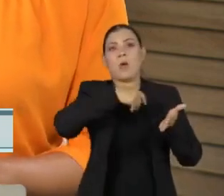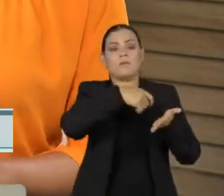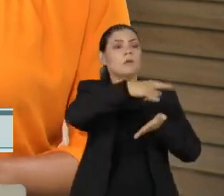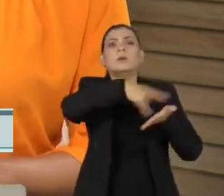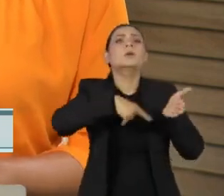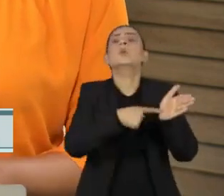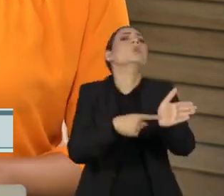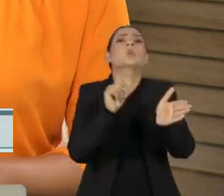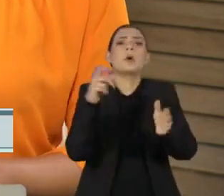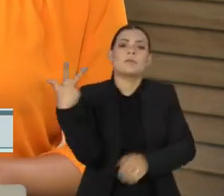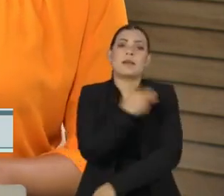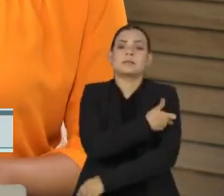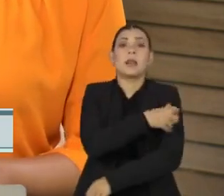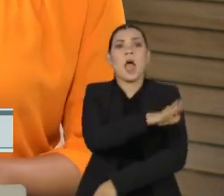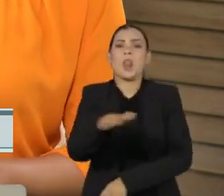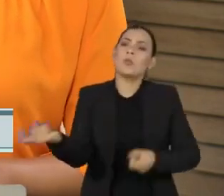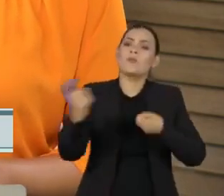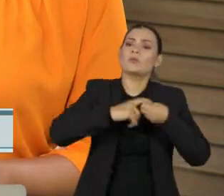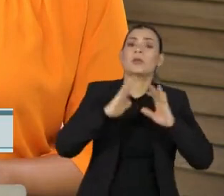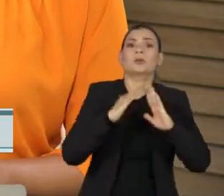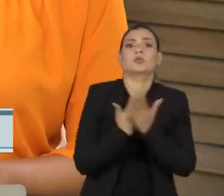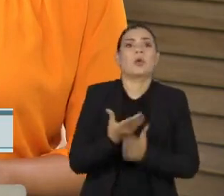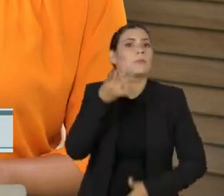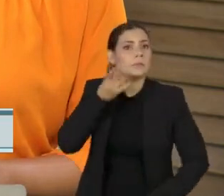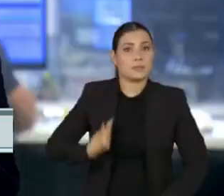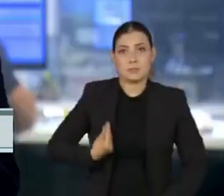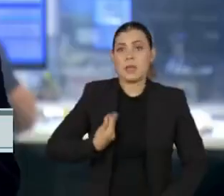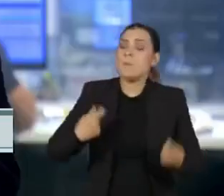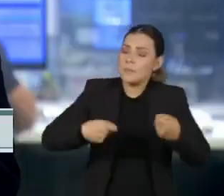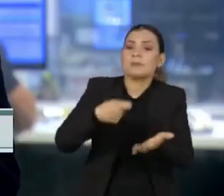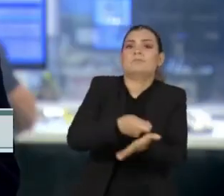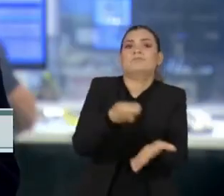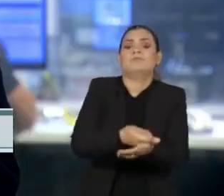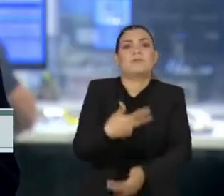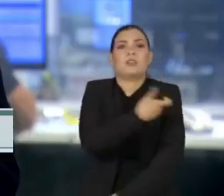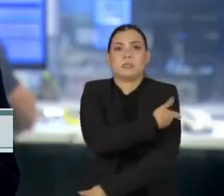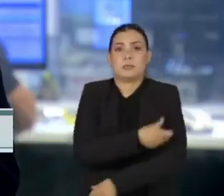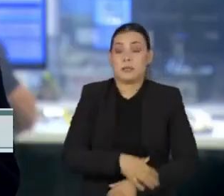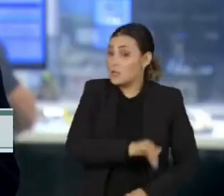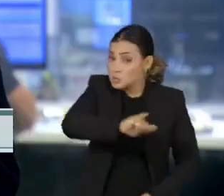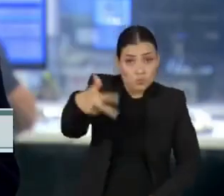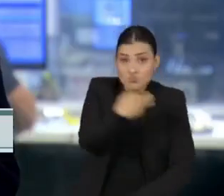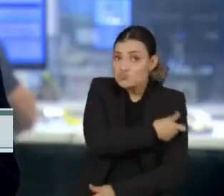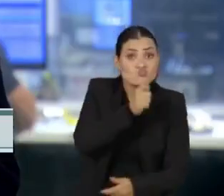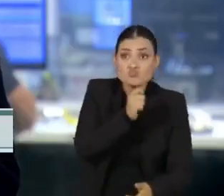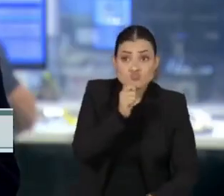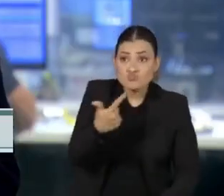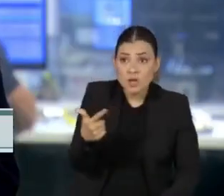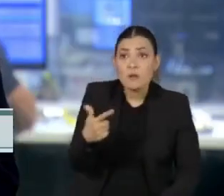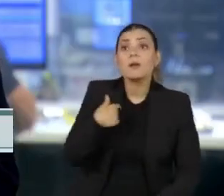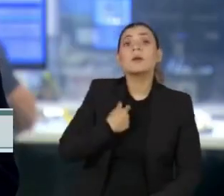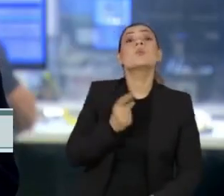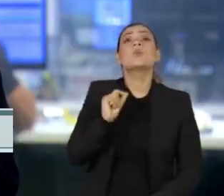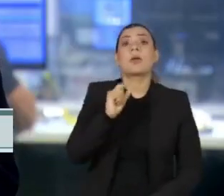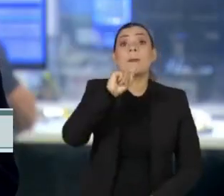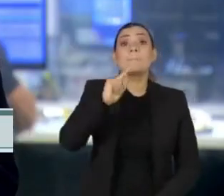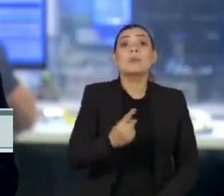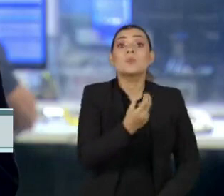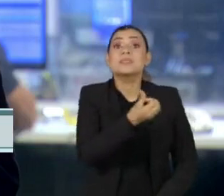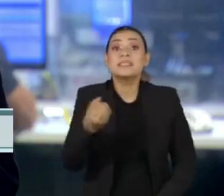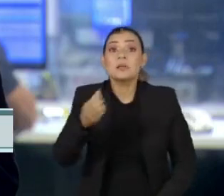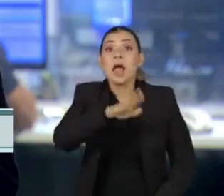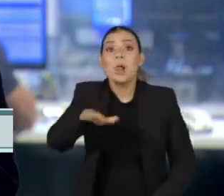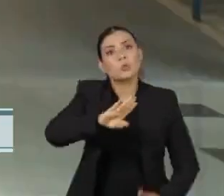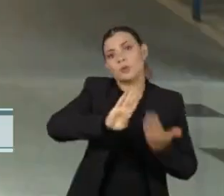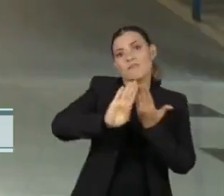Covid-19 para que os alunos voltem às aulas presenciais. A falta do documento já provocou afastamento de cerca de 1.600